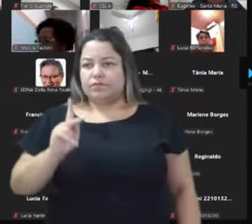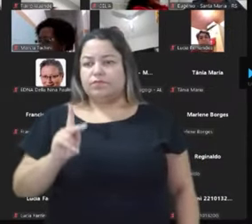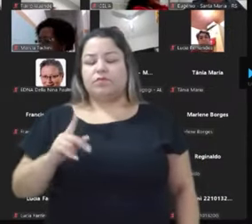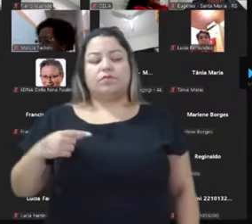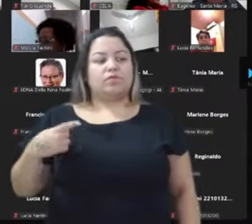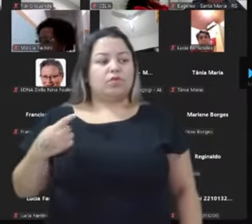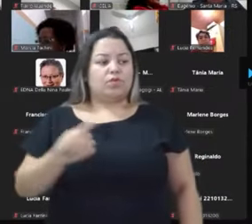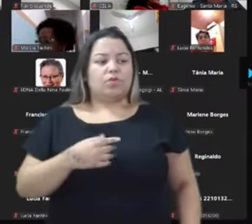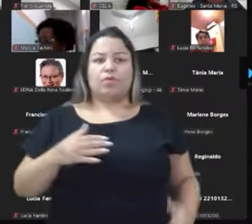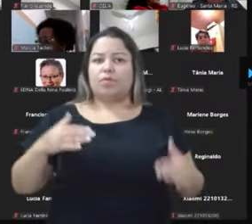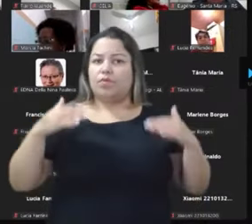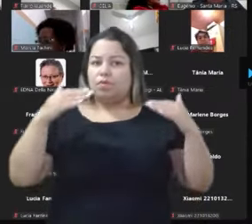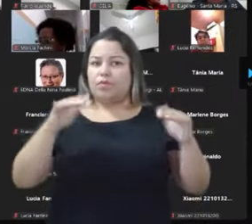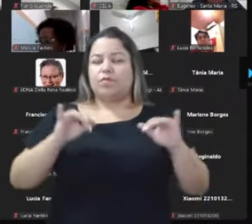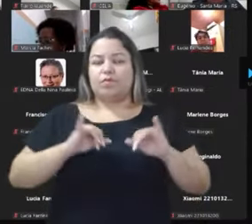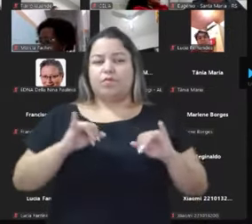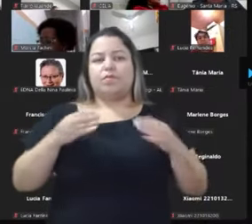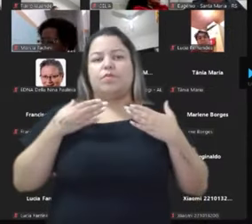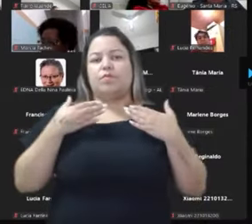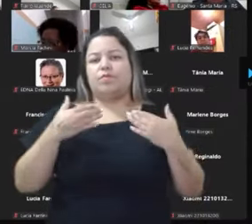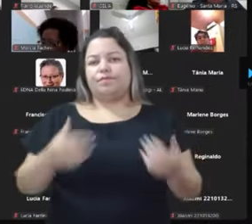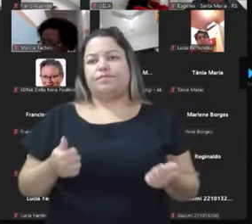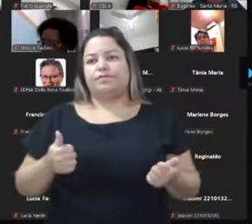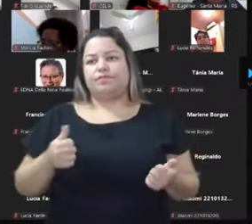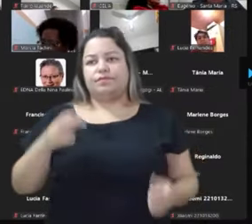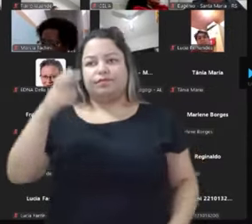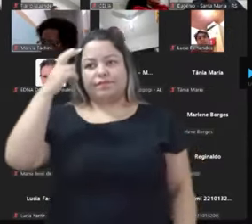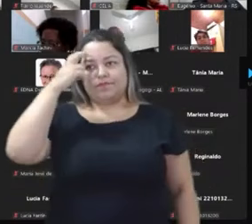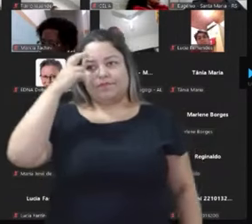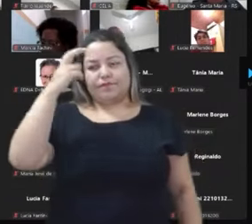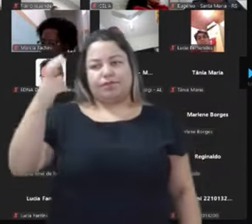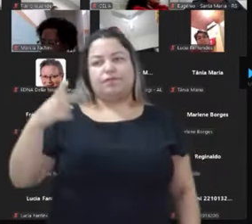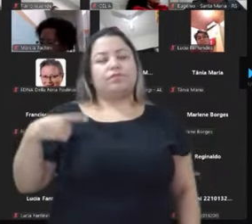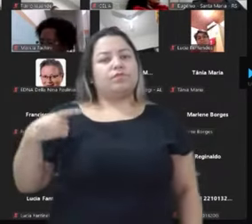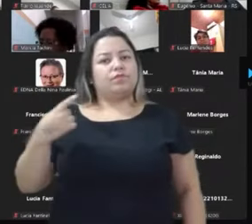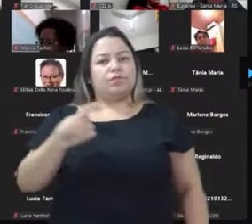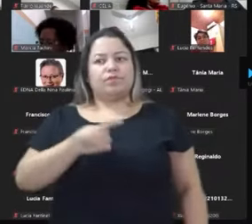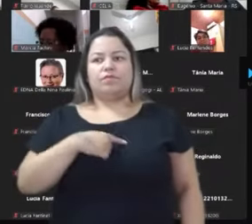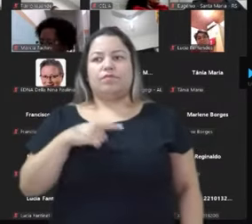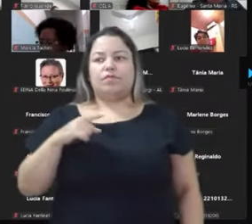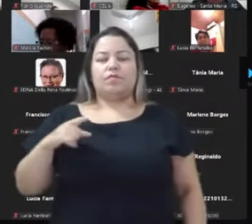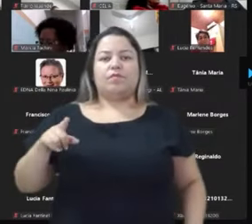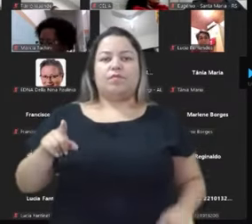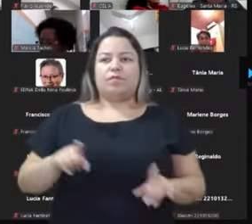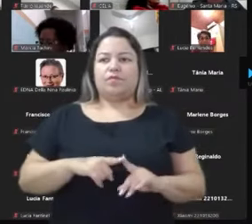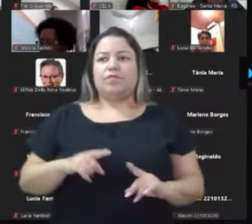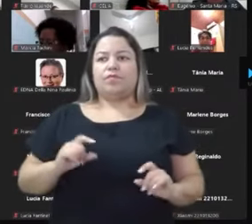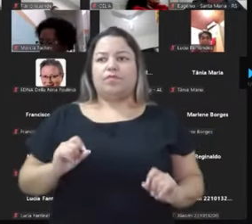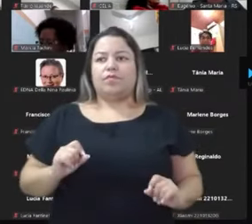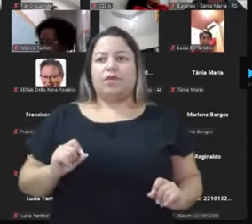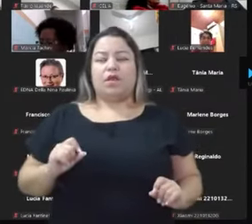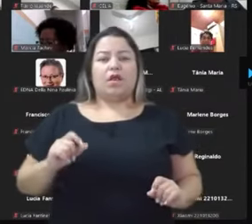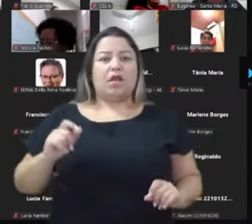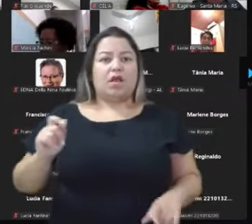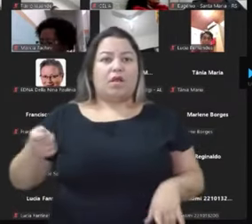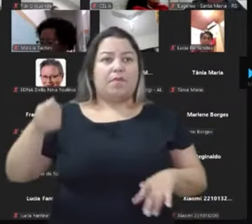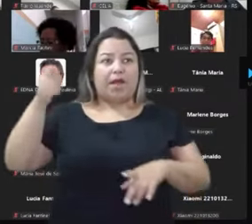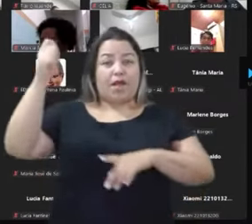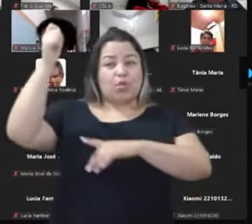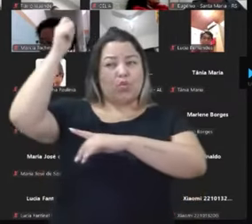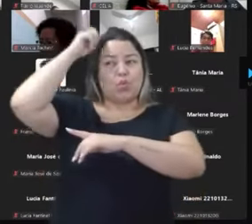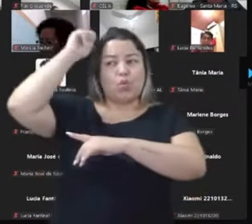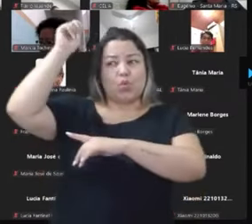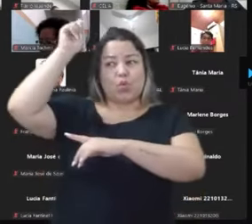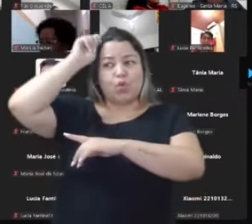maioria e tem uma notícia boa, nós somos mais inteligentes. A gente não fica batendo com a lanterninha do celular batendo na cabeça para